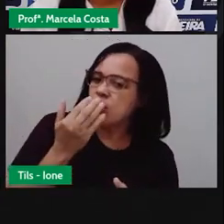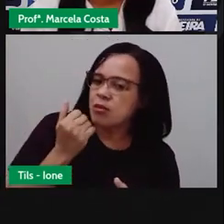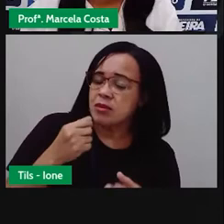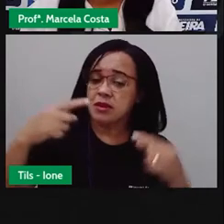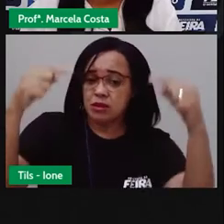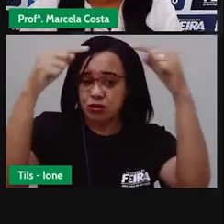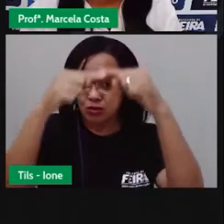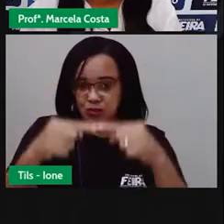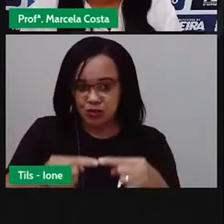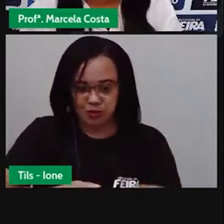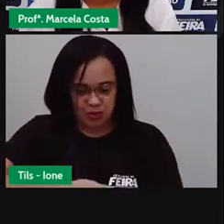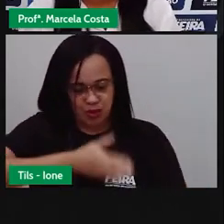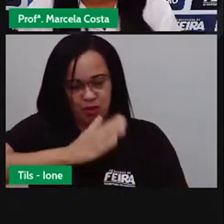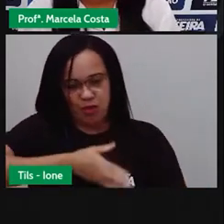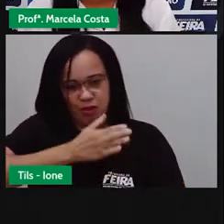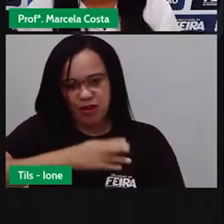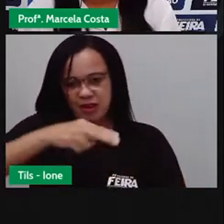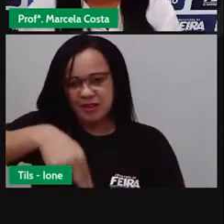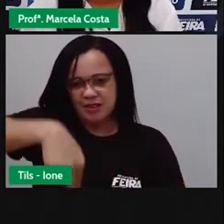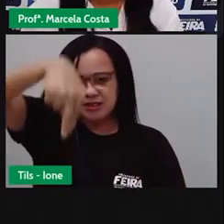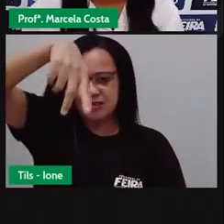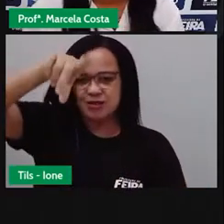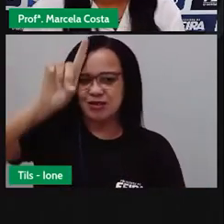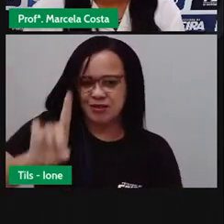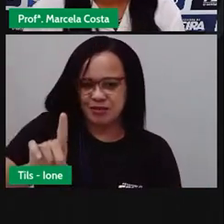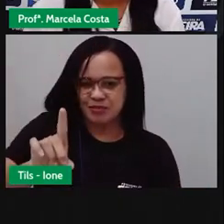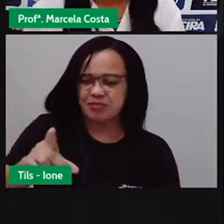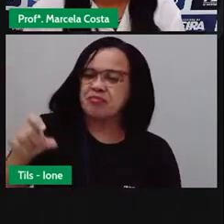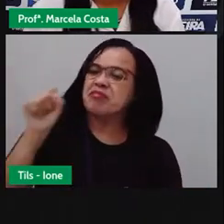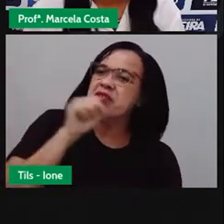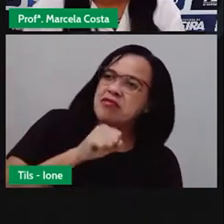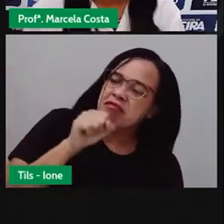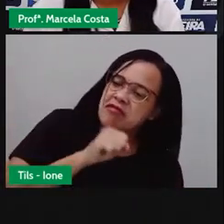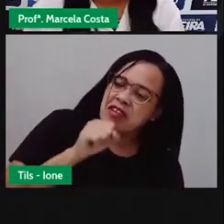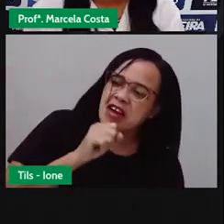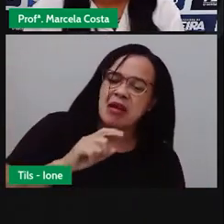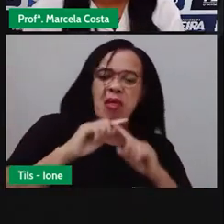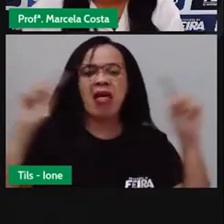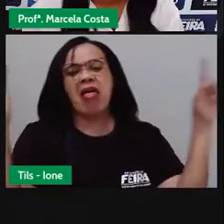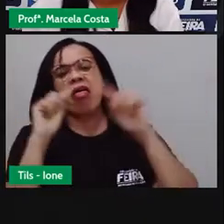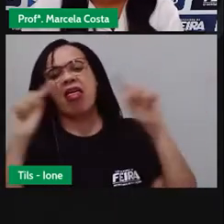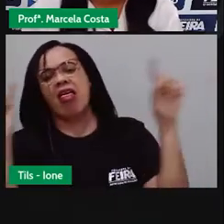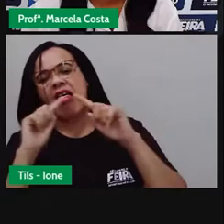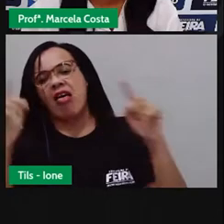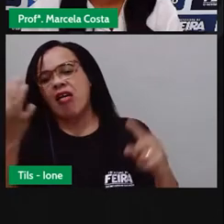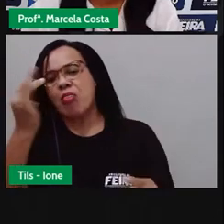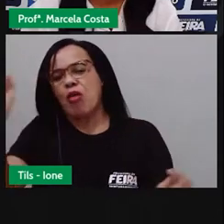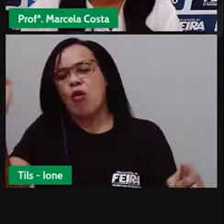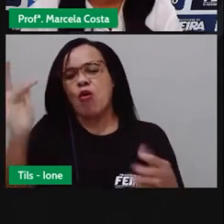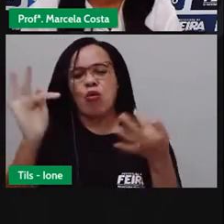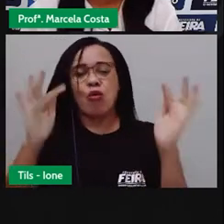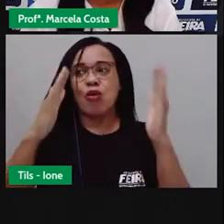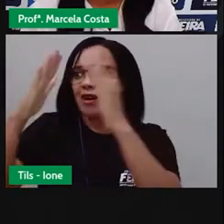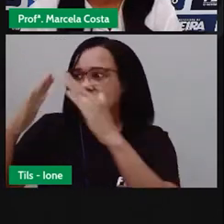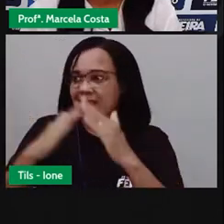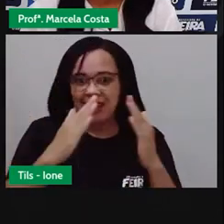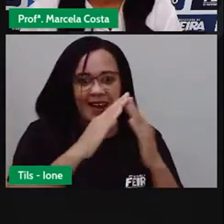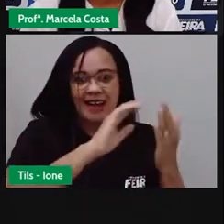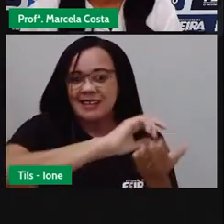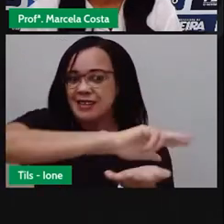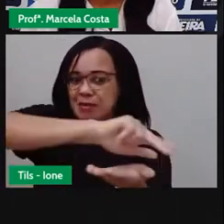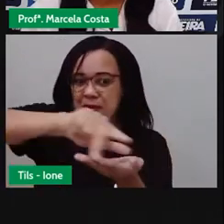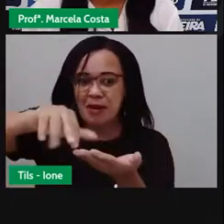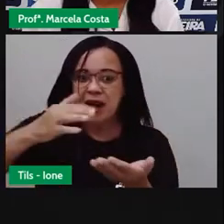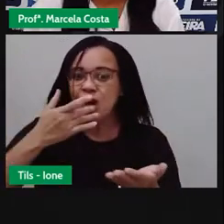coração nordestino. Uma velha na janela, reclamando de uma dor. Casinha de toda cor. Azul,